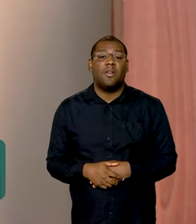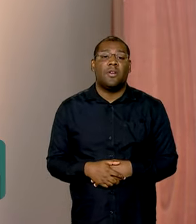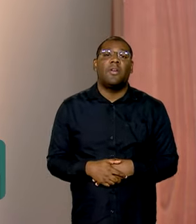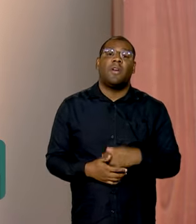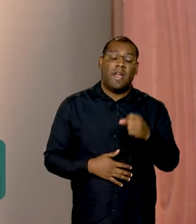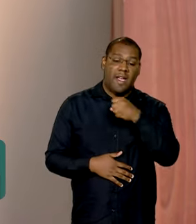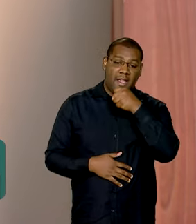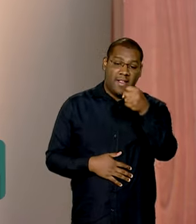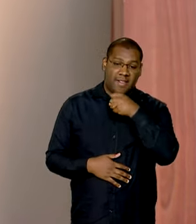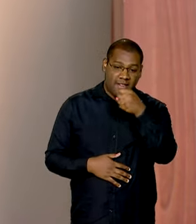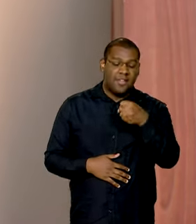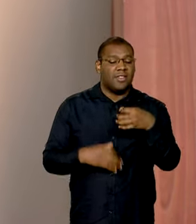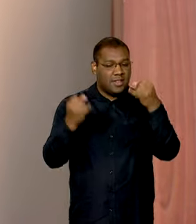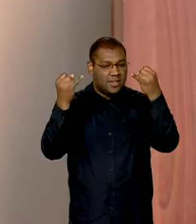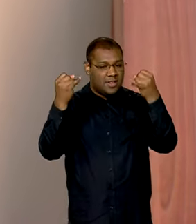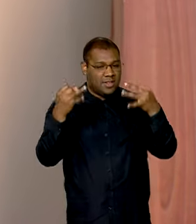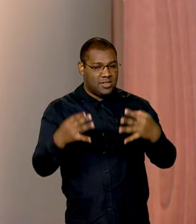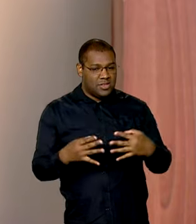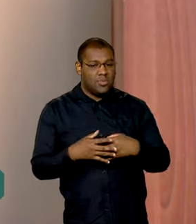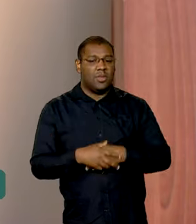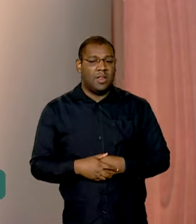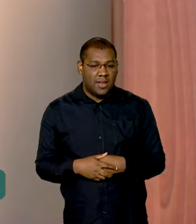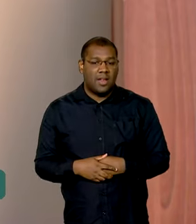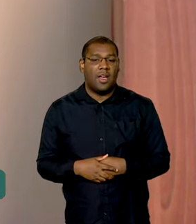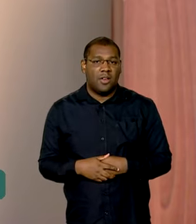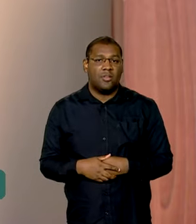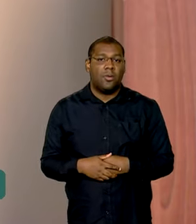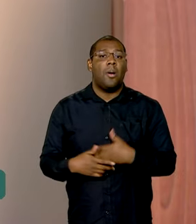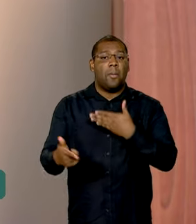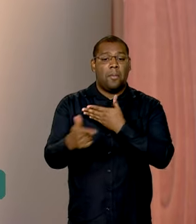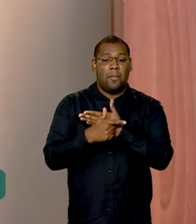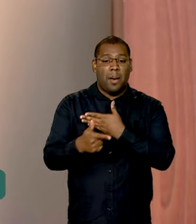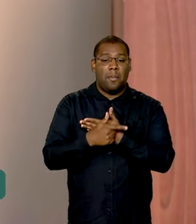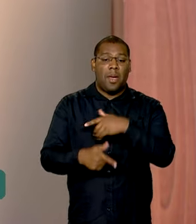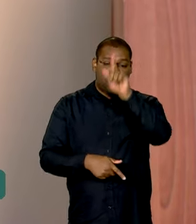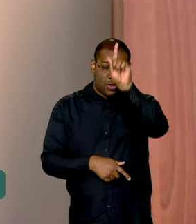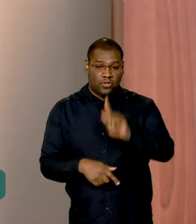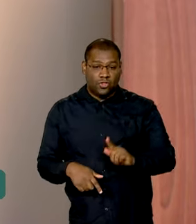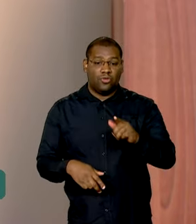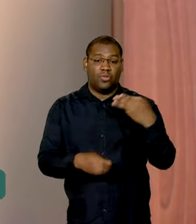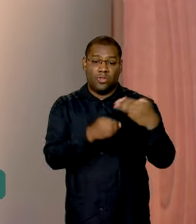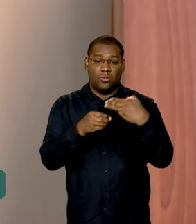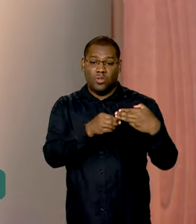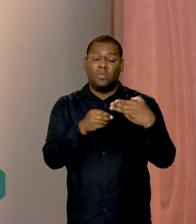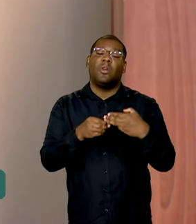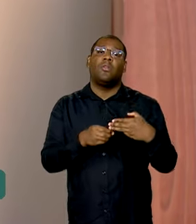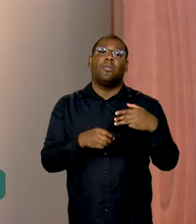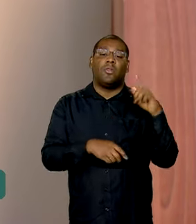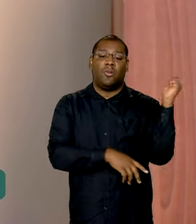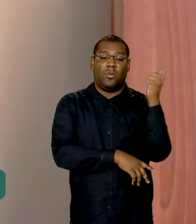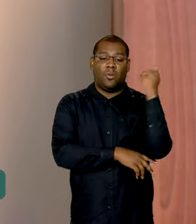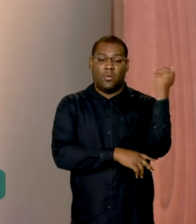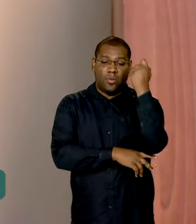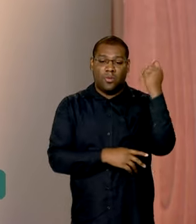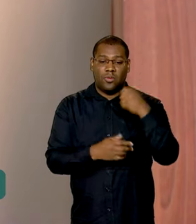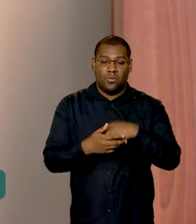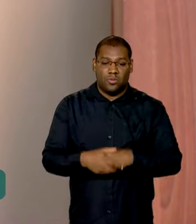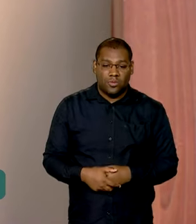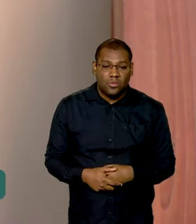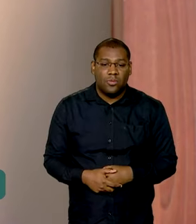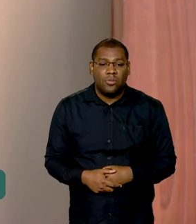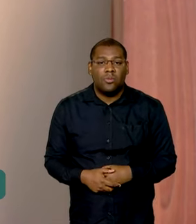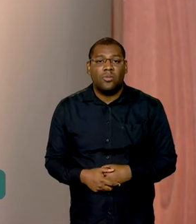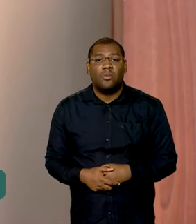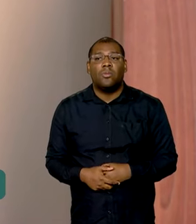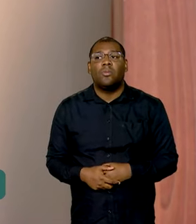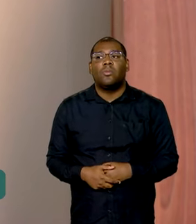assistências que podem ser solicitadas pelos gestores municipais do Rio Grande do Sul. Ações como o cofinanciamento, que são os recursos